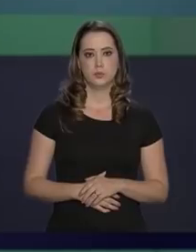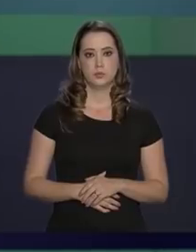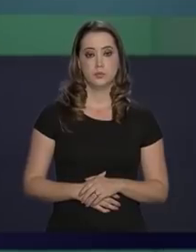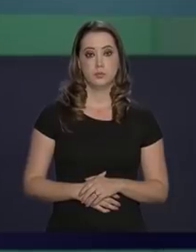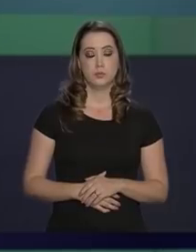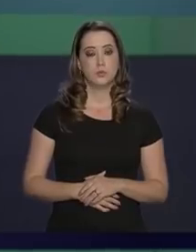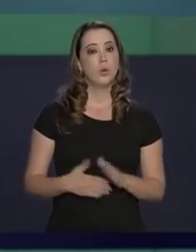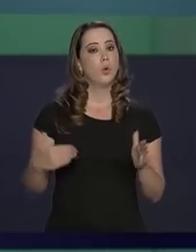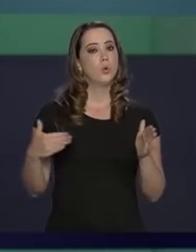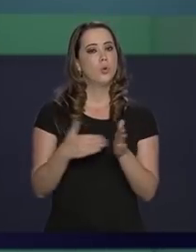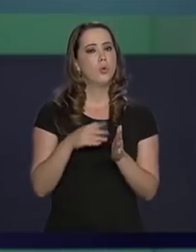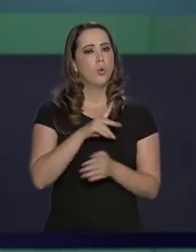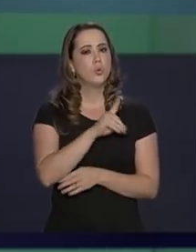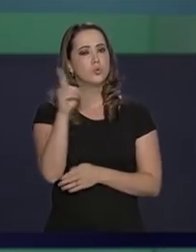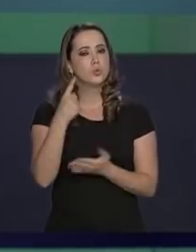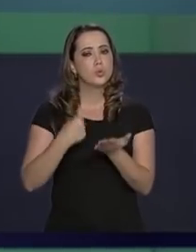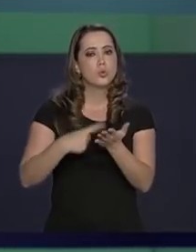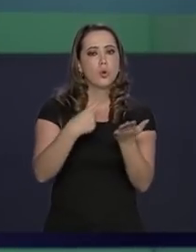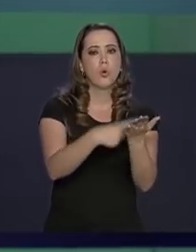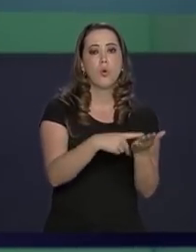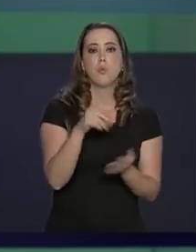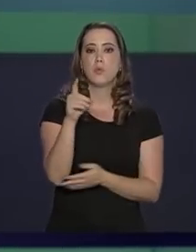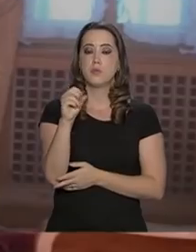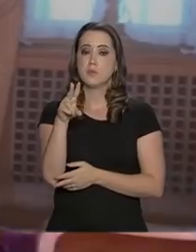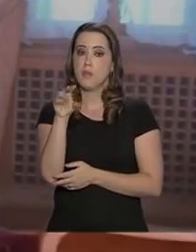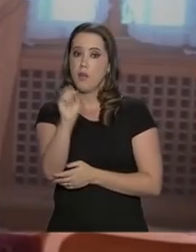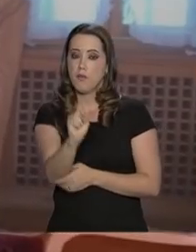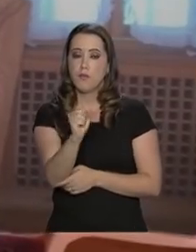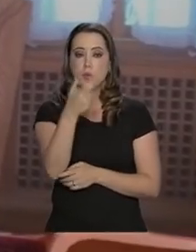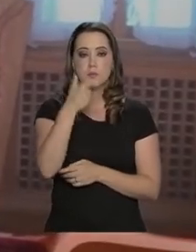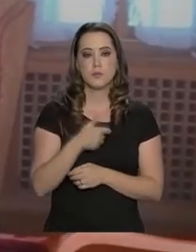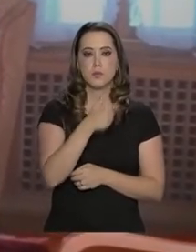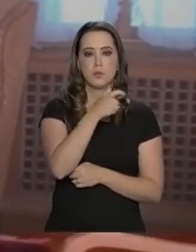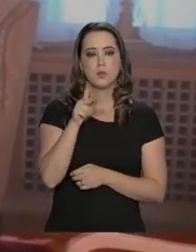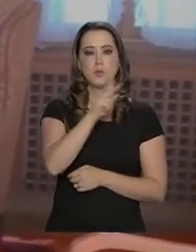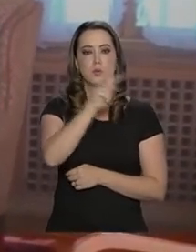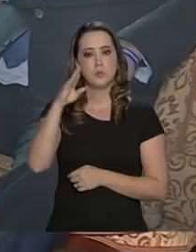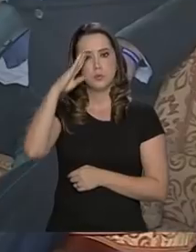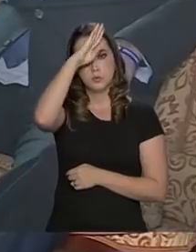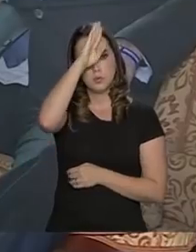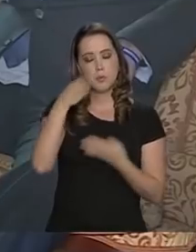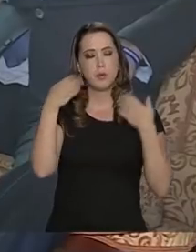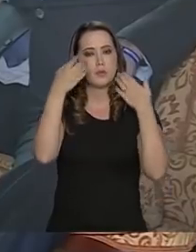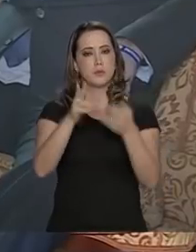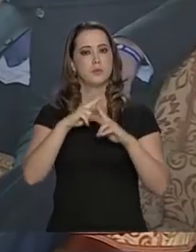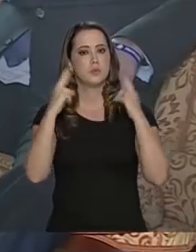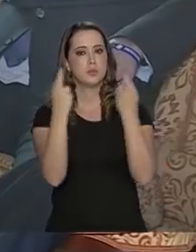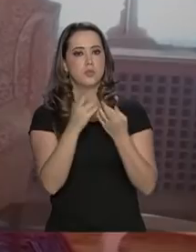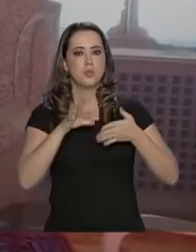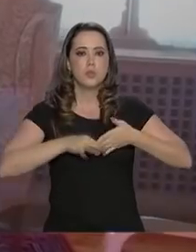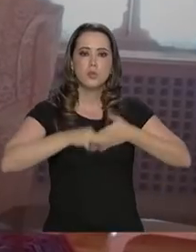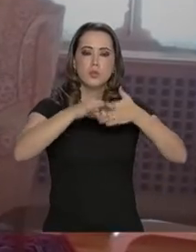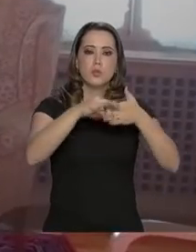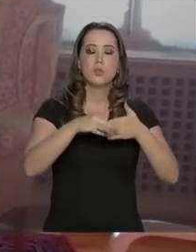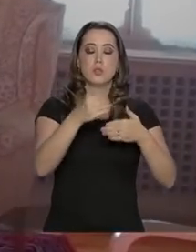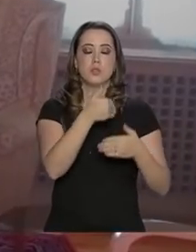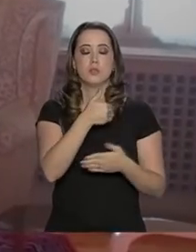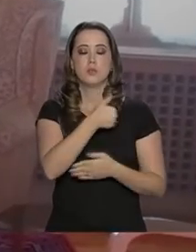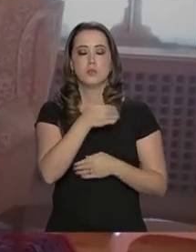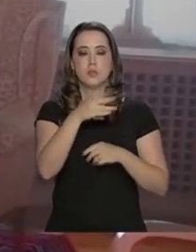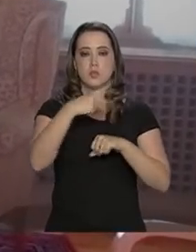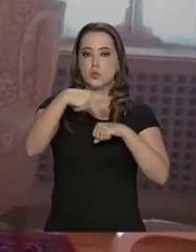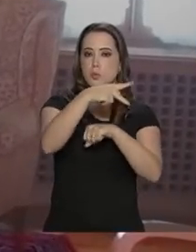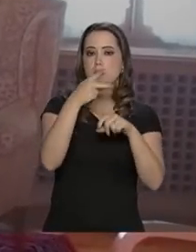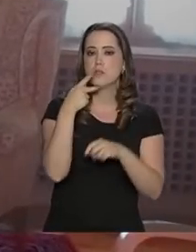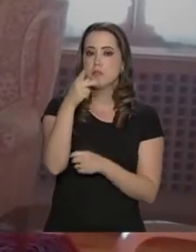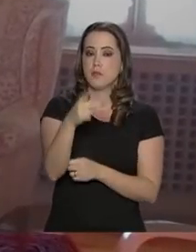No último dia de agenda em Davos, na Suíça, o presidente Jair Bolsonaro participa de reuniões com chefes de Estado e diz que impressões